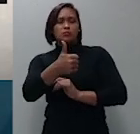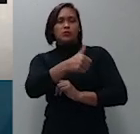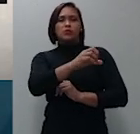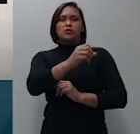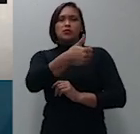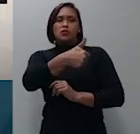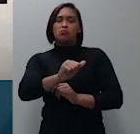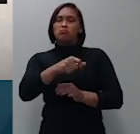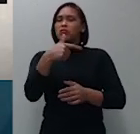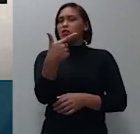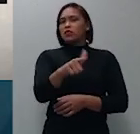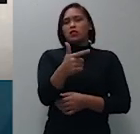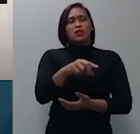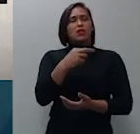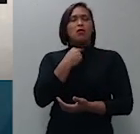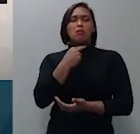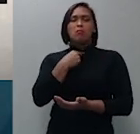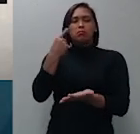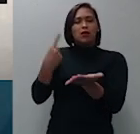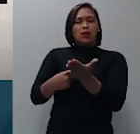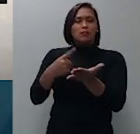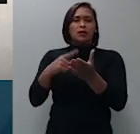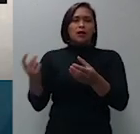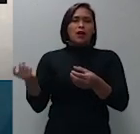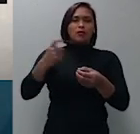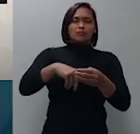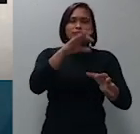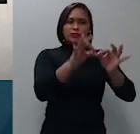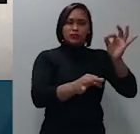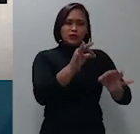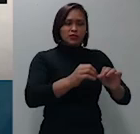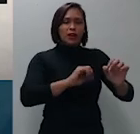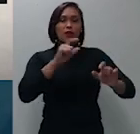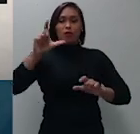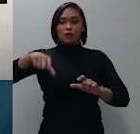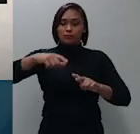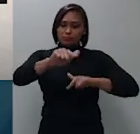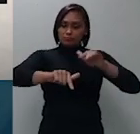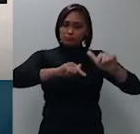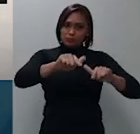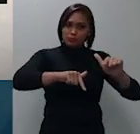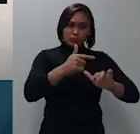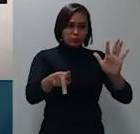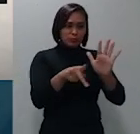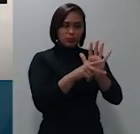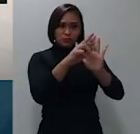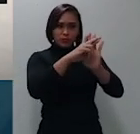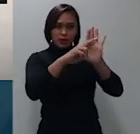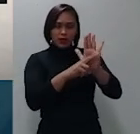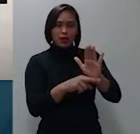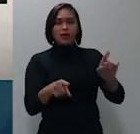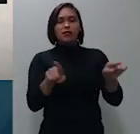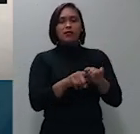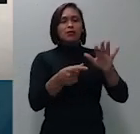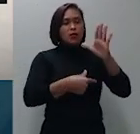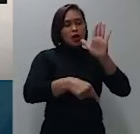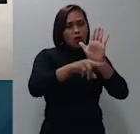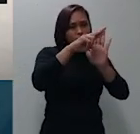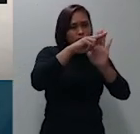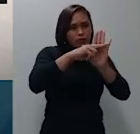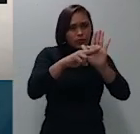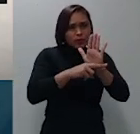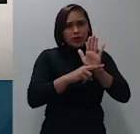recuperação judicial razão pela qual os créditos trabalhistas e assim como seus equivalentes como seus equivalentes